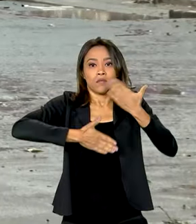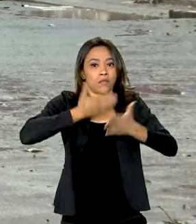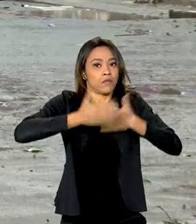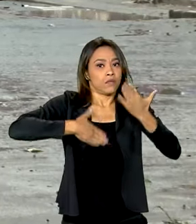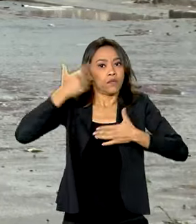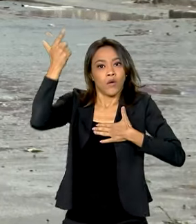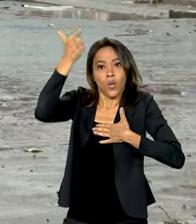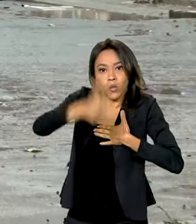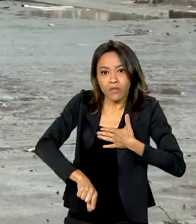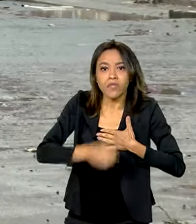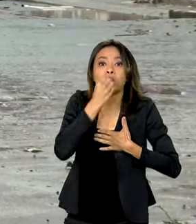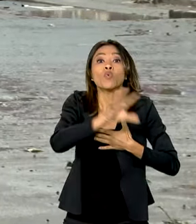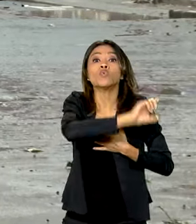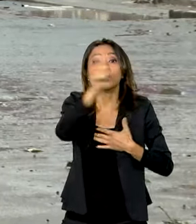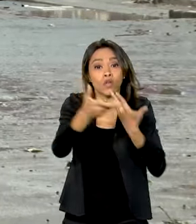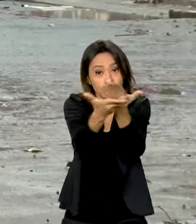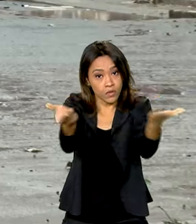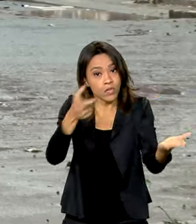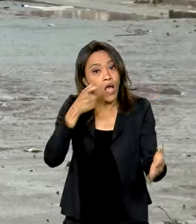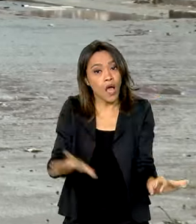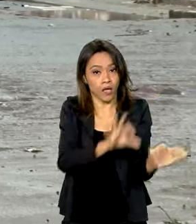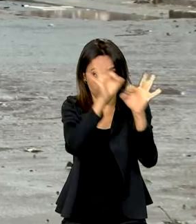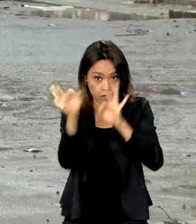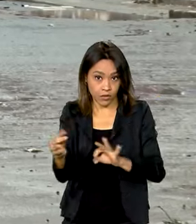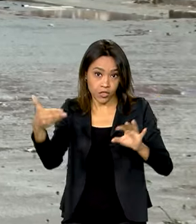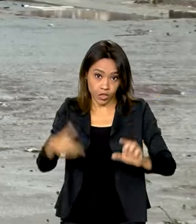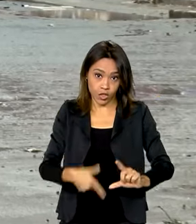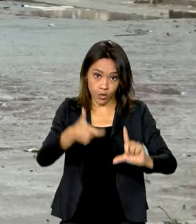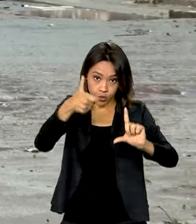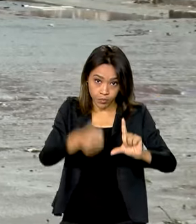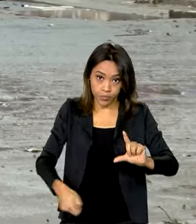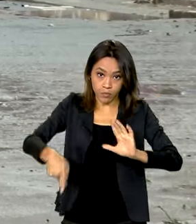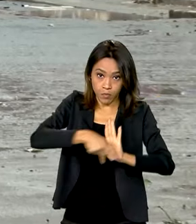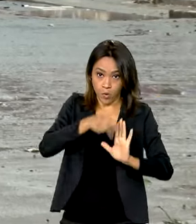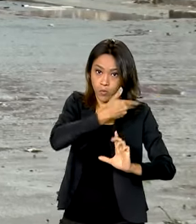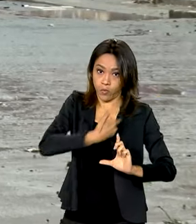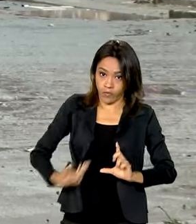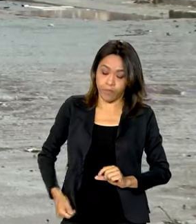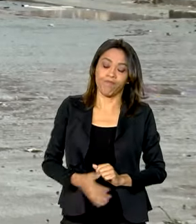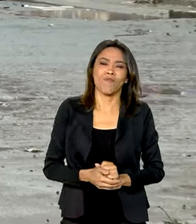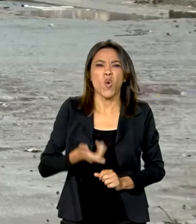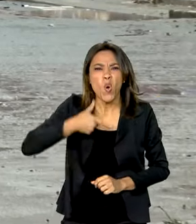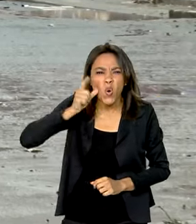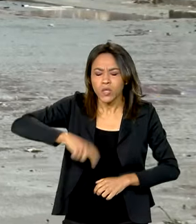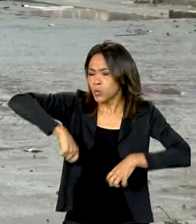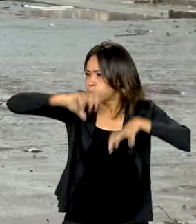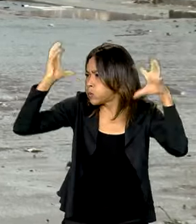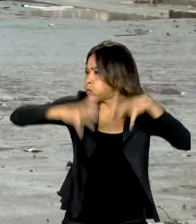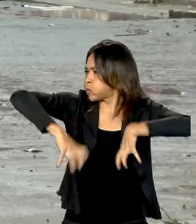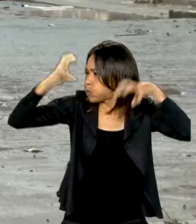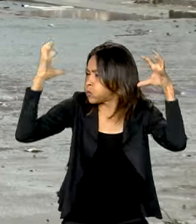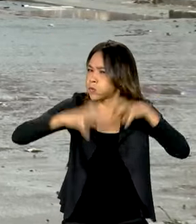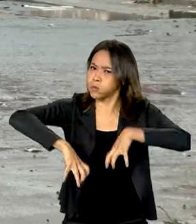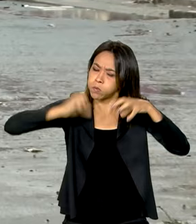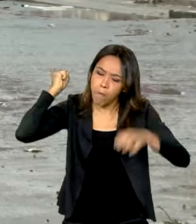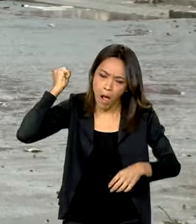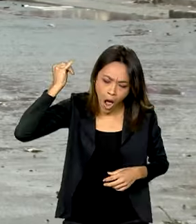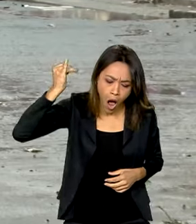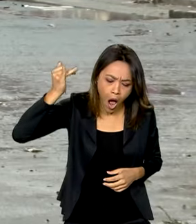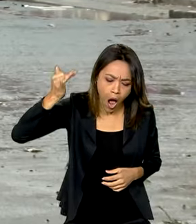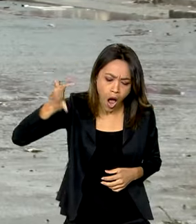dia para você, bom dia a todos que acompanham o Canal Gov. Choveu o dia todo, sem trégua, desde a madrugada.